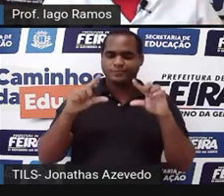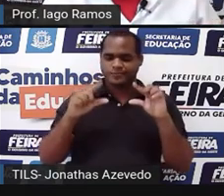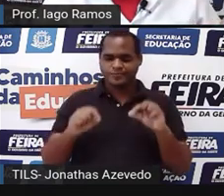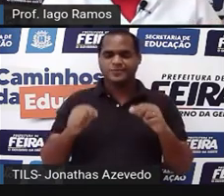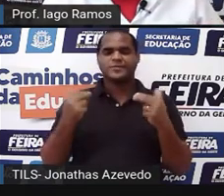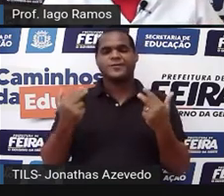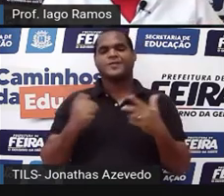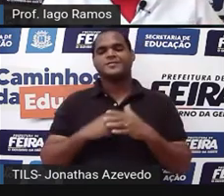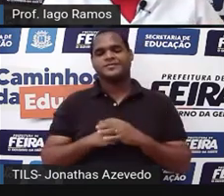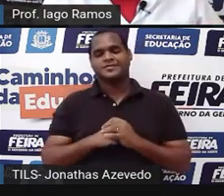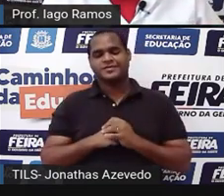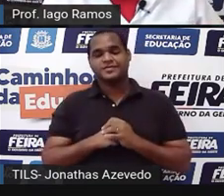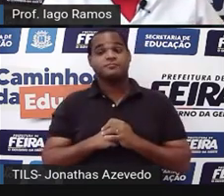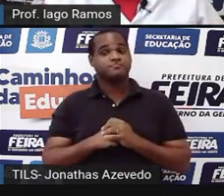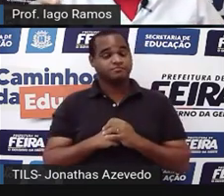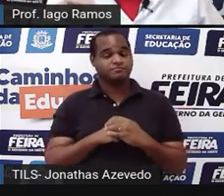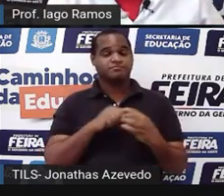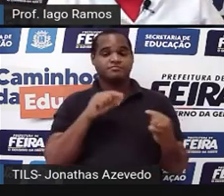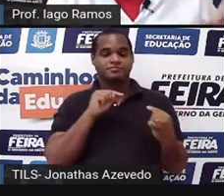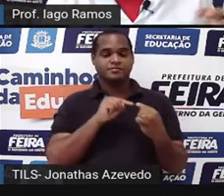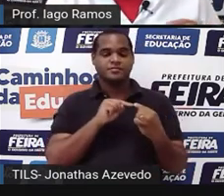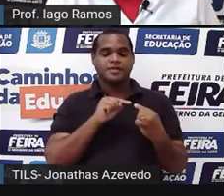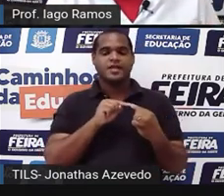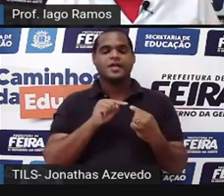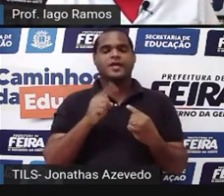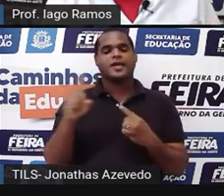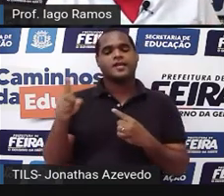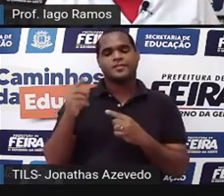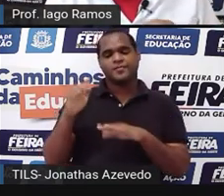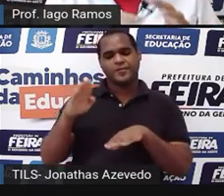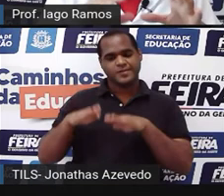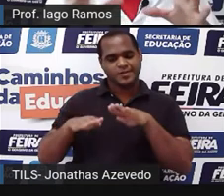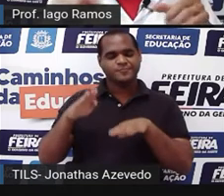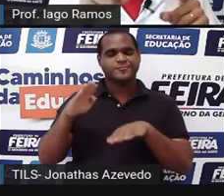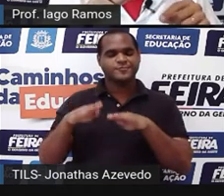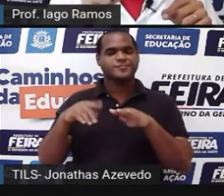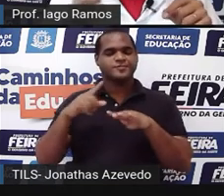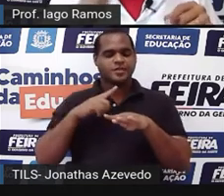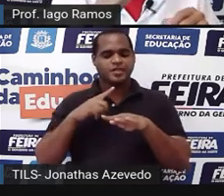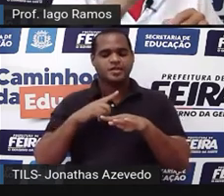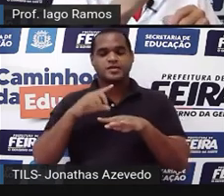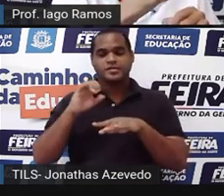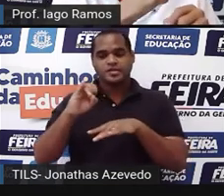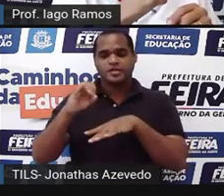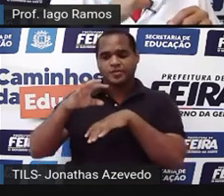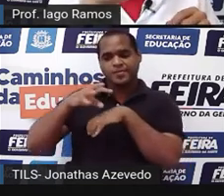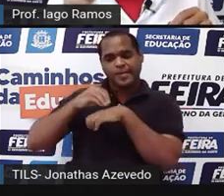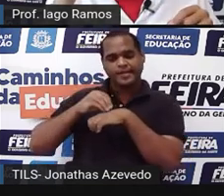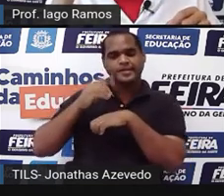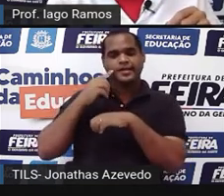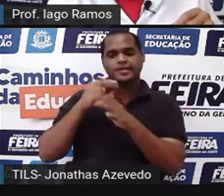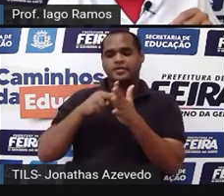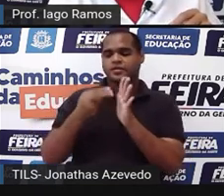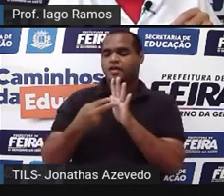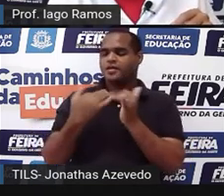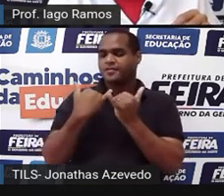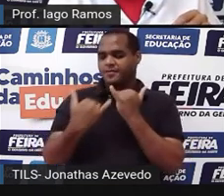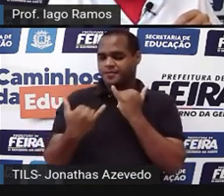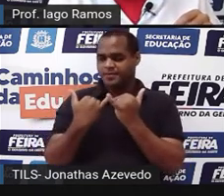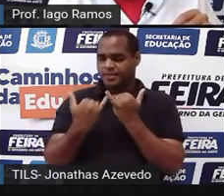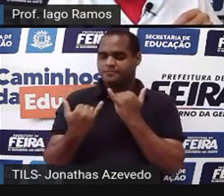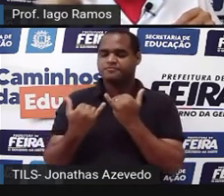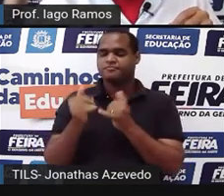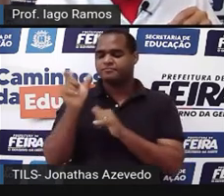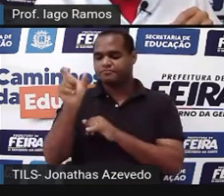forma. Isso são os lados proporcionais. Se eu pegar o significado de semelhança, o pequenininho